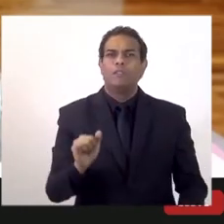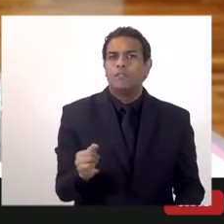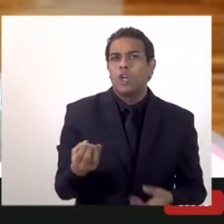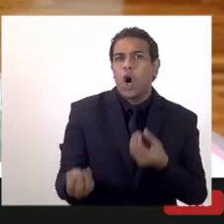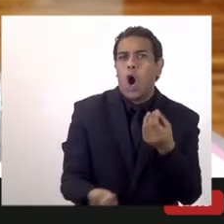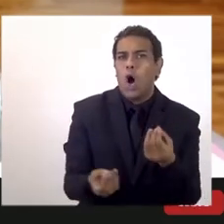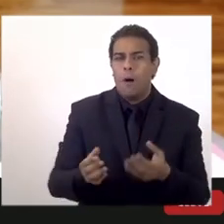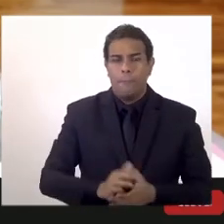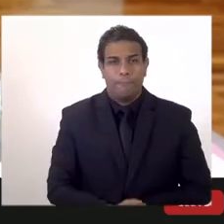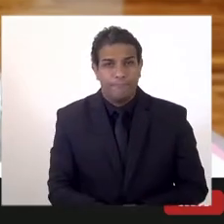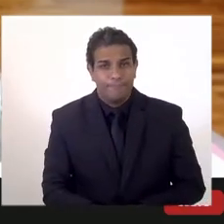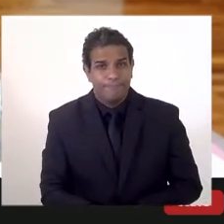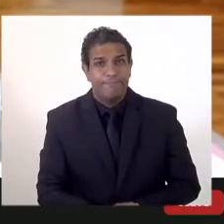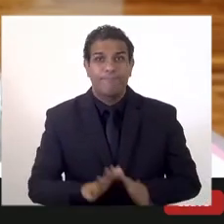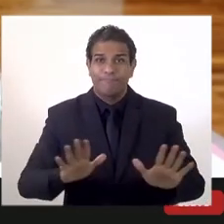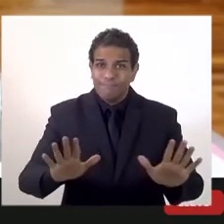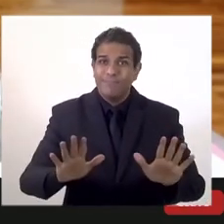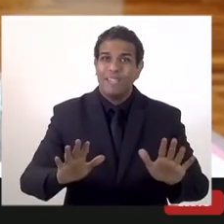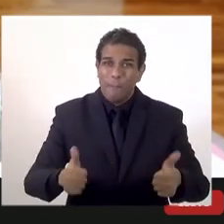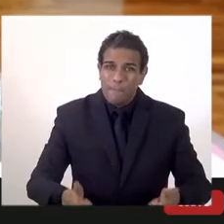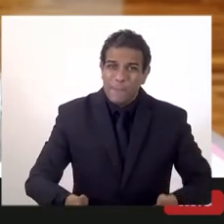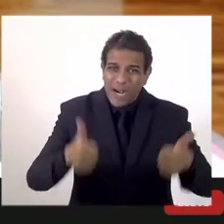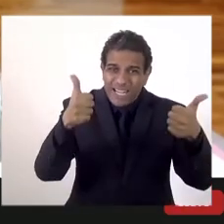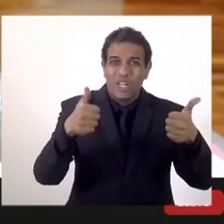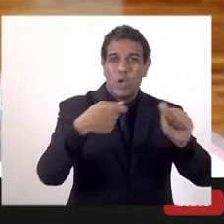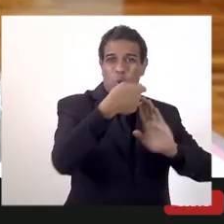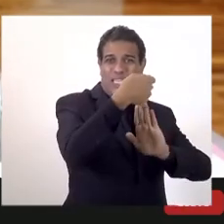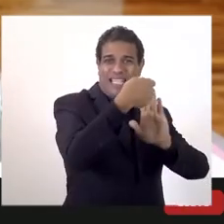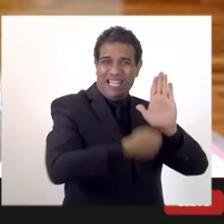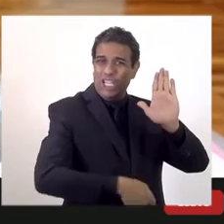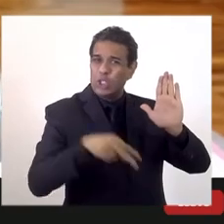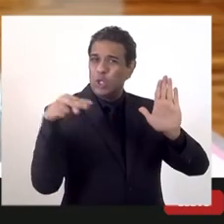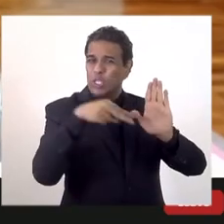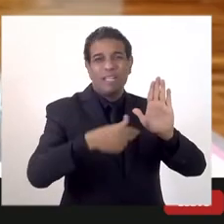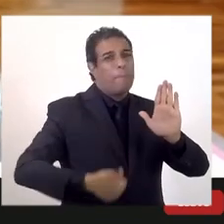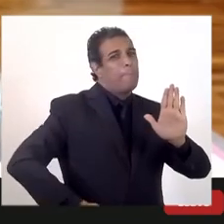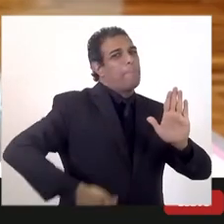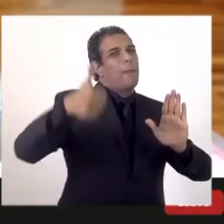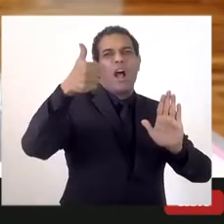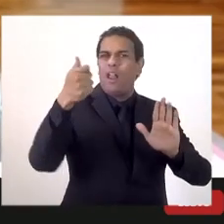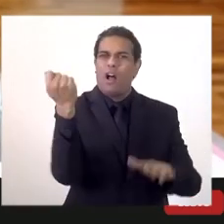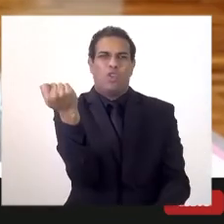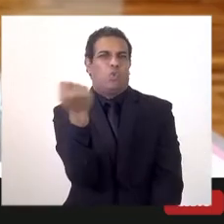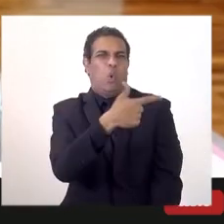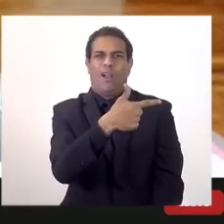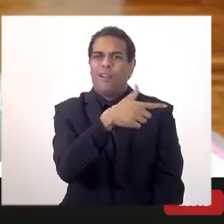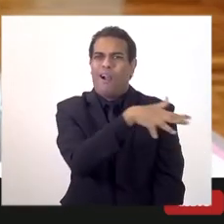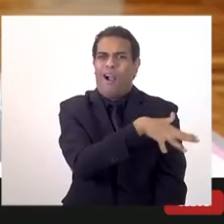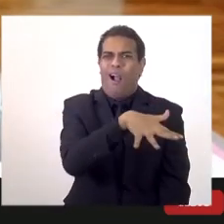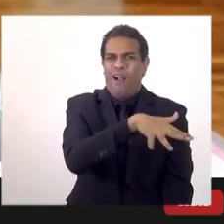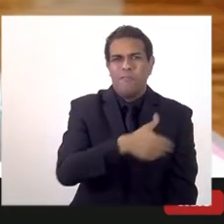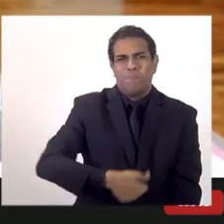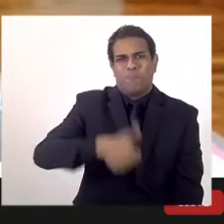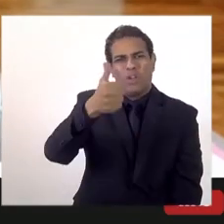avanços melhorou muito posso garantir o texto e é isso a gente precisa dessas contribuições por favor